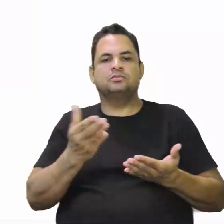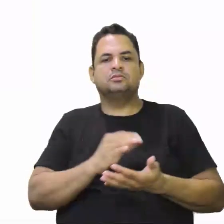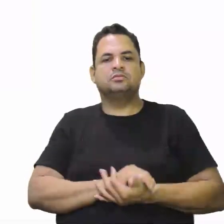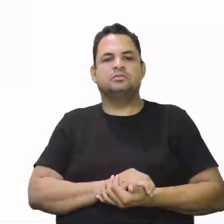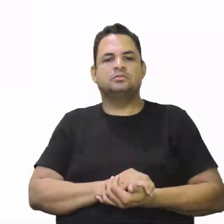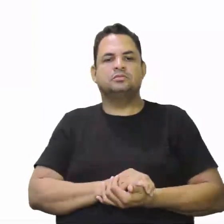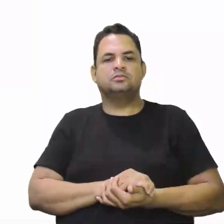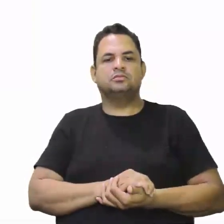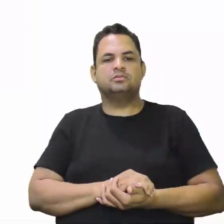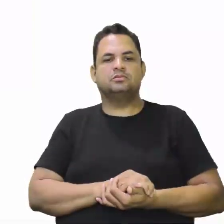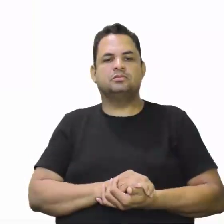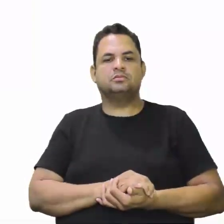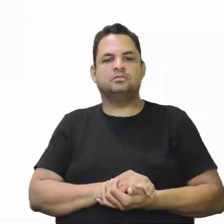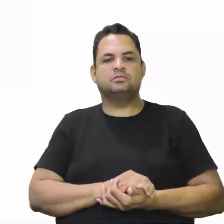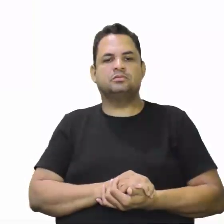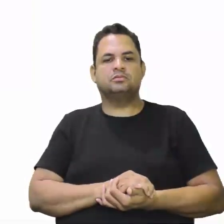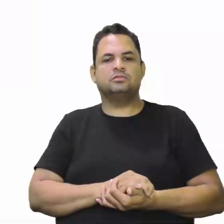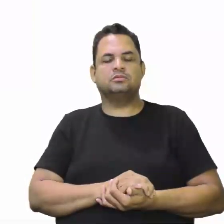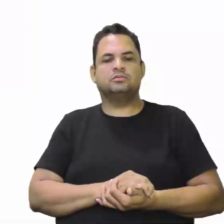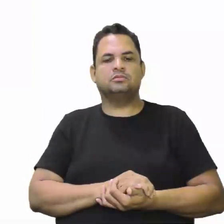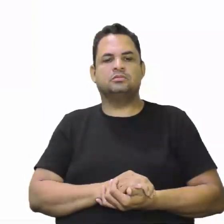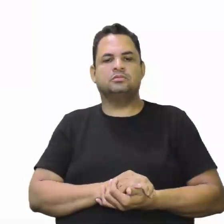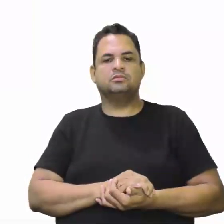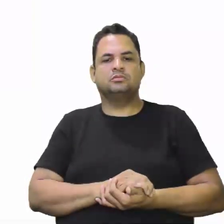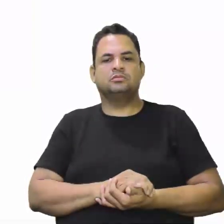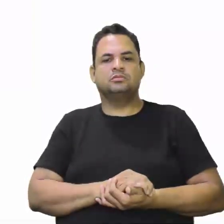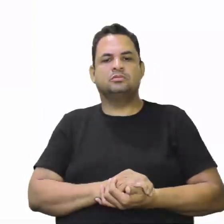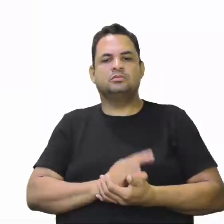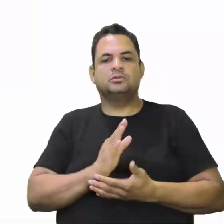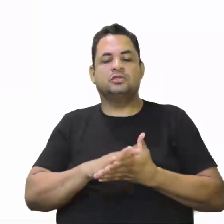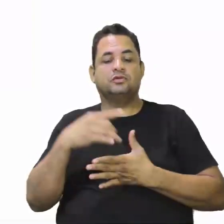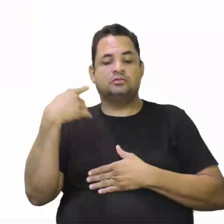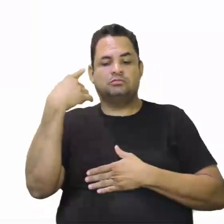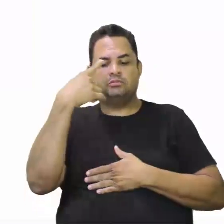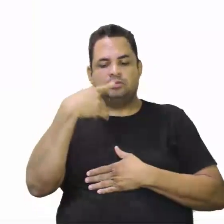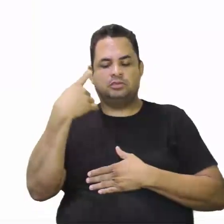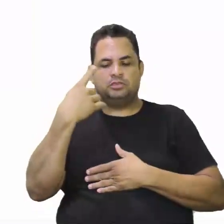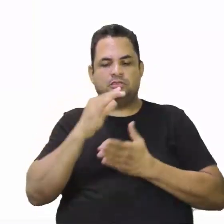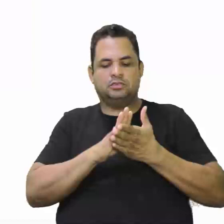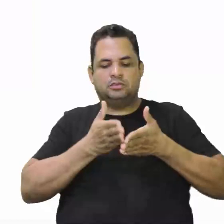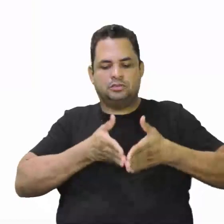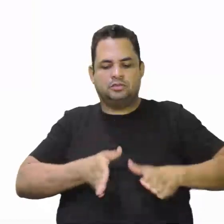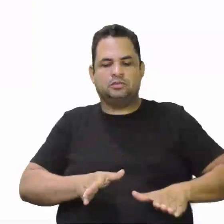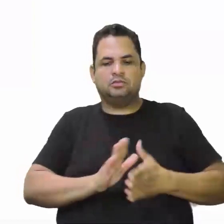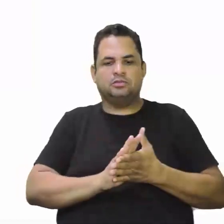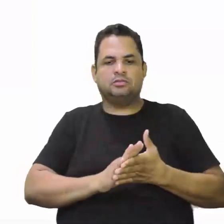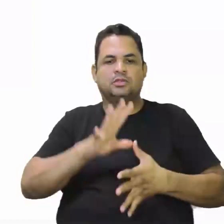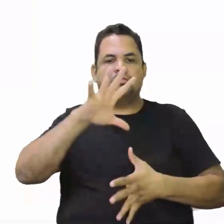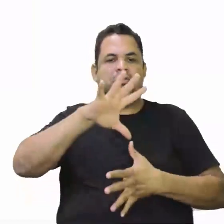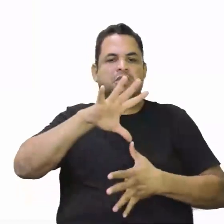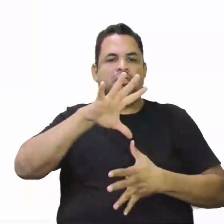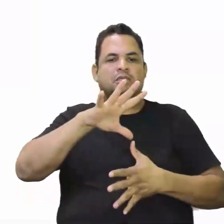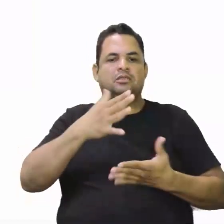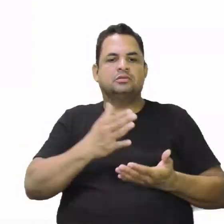Os crioulos. Os crioulos já vão ser espanhóis, que vão ser nascidos aqui na América.